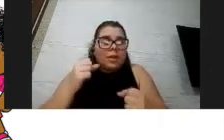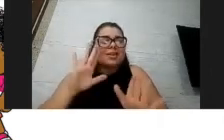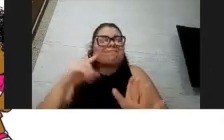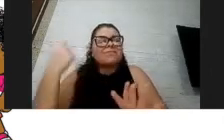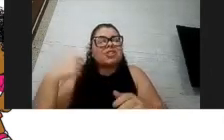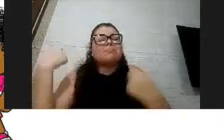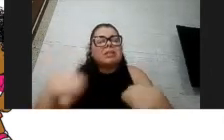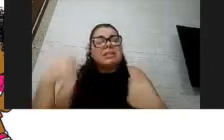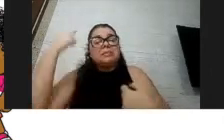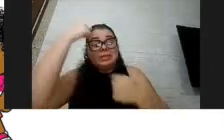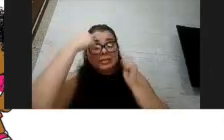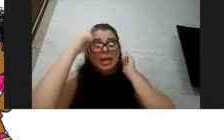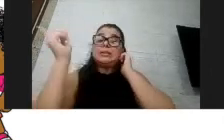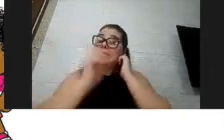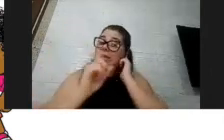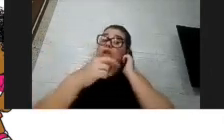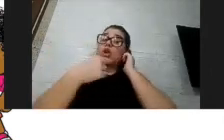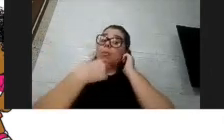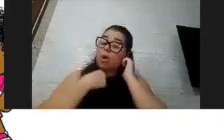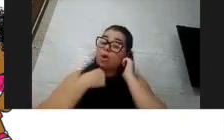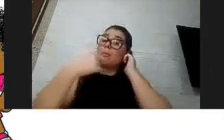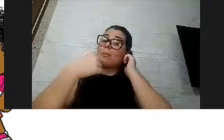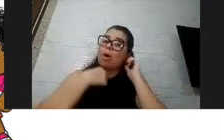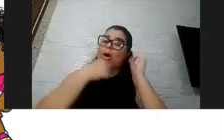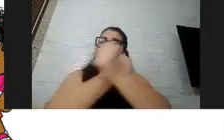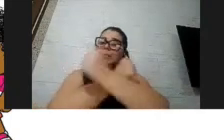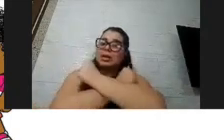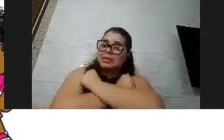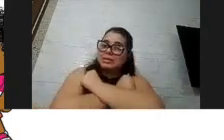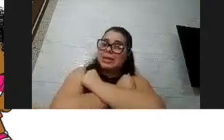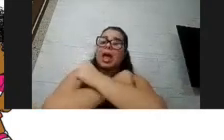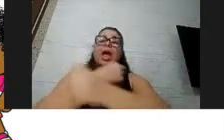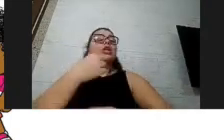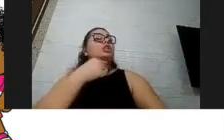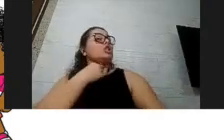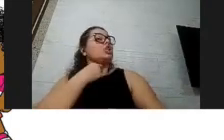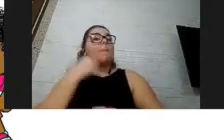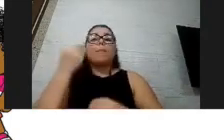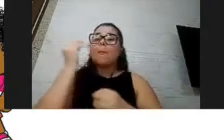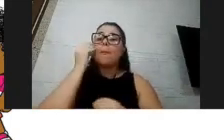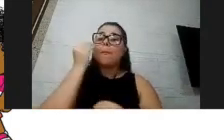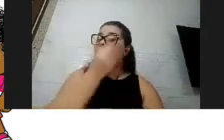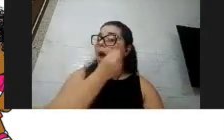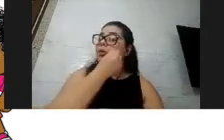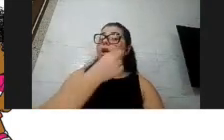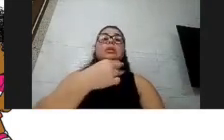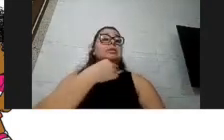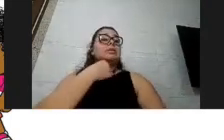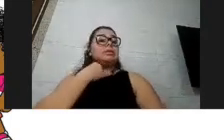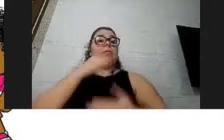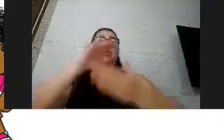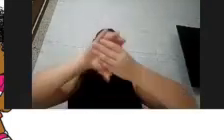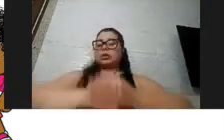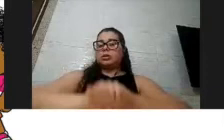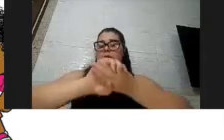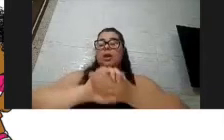reforçar que não pode, então não pode abraçar, não pode beijar, não pode pegar na mão, né, mas